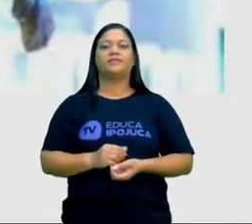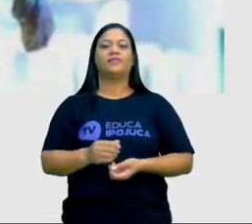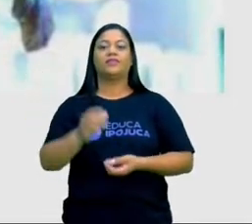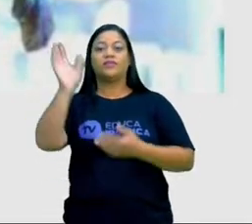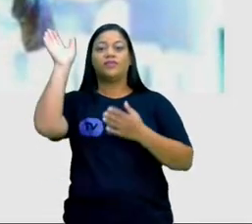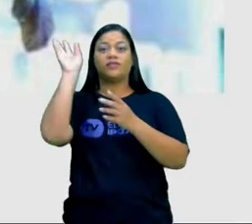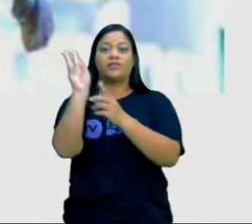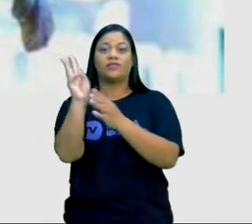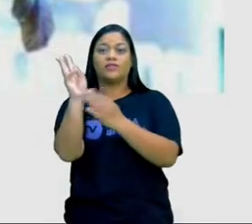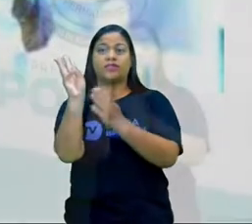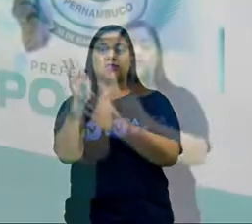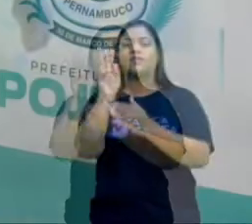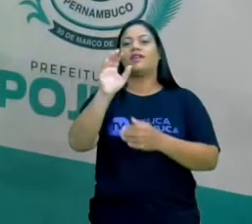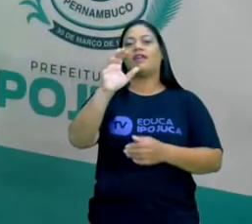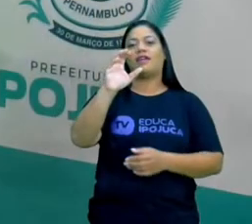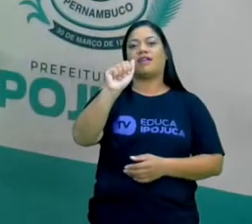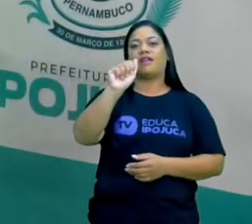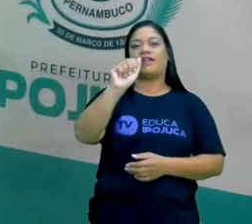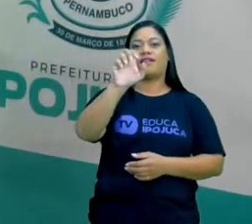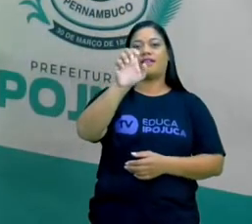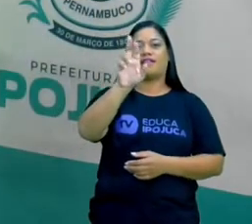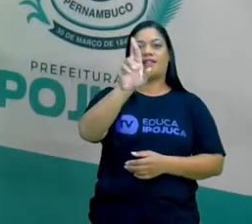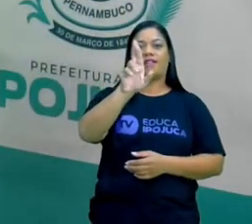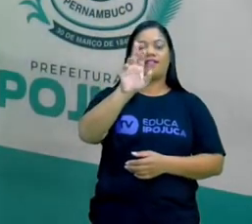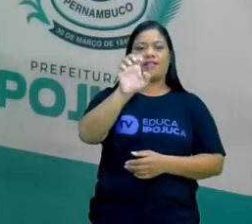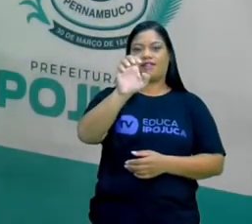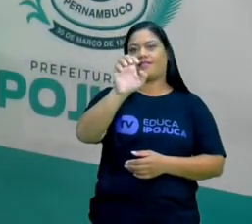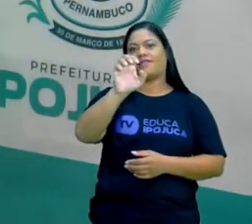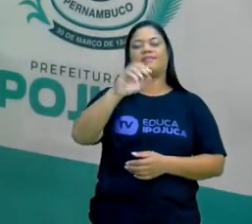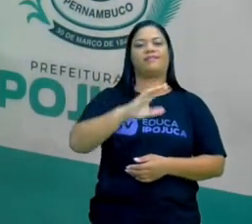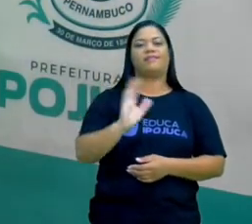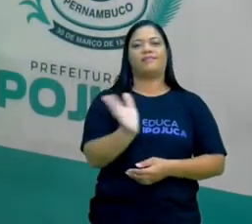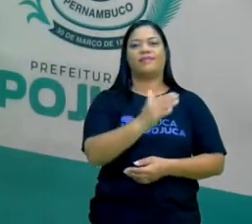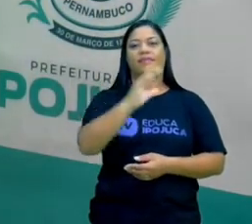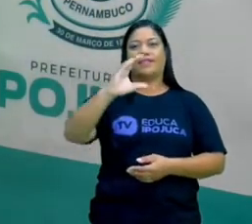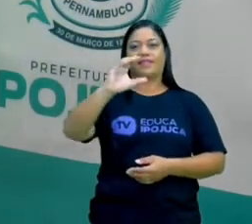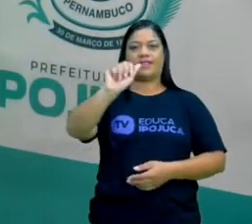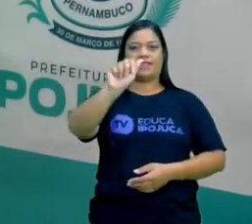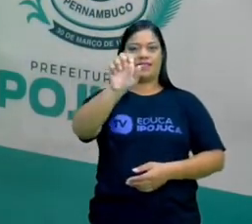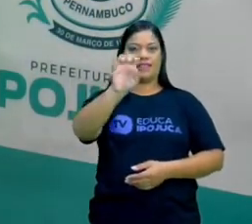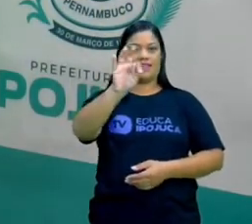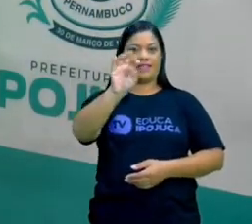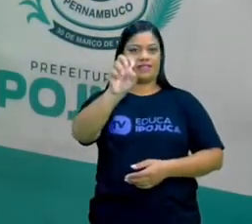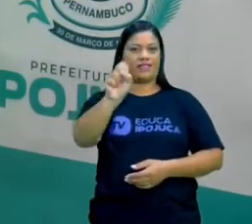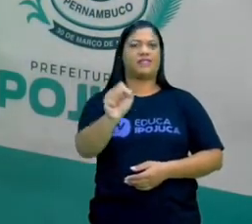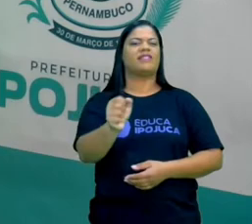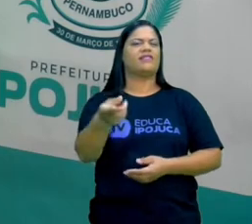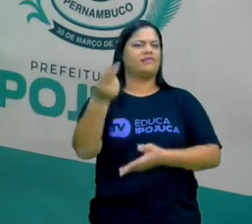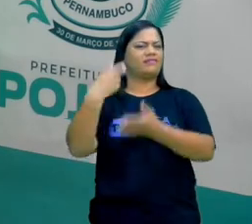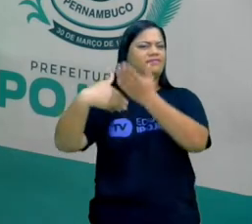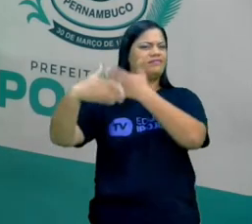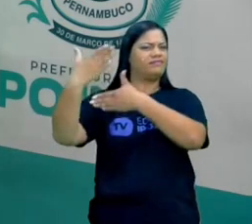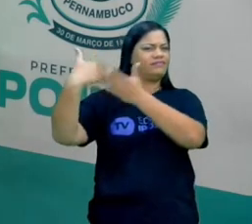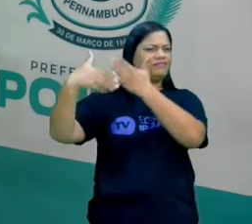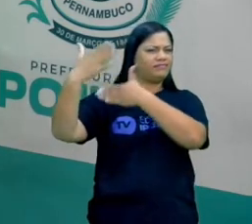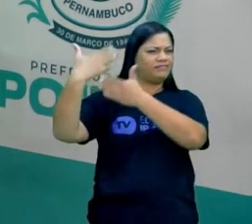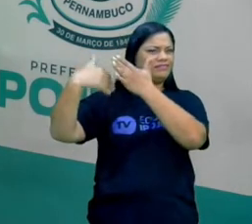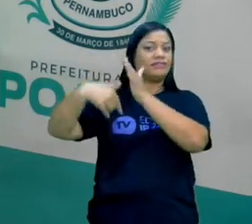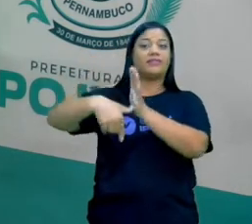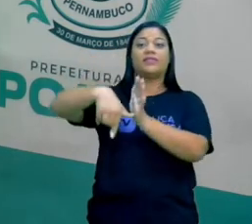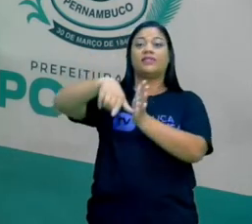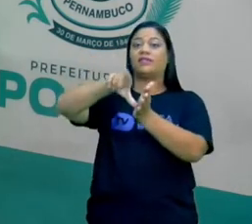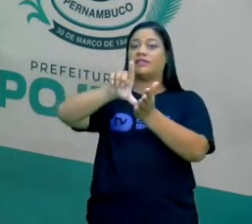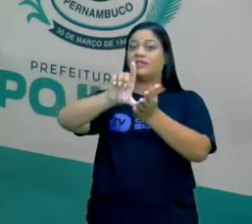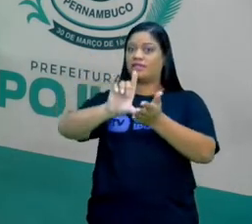os índios caetés. Os índios caetés, eles vieram pra cá há muito tempo. Antes dos